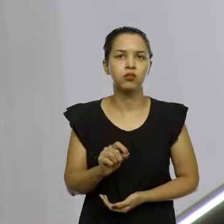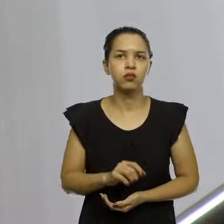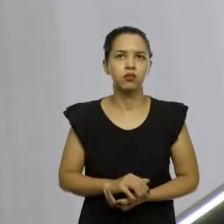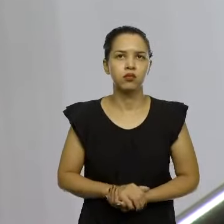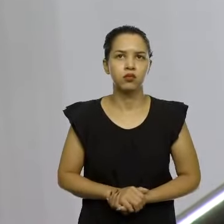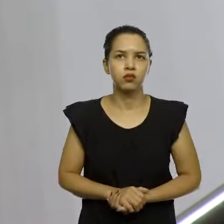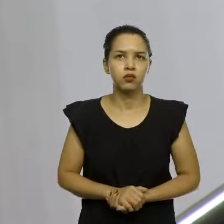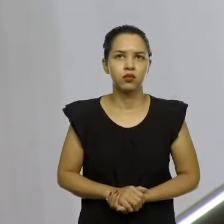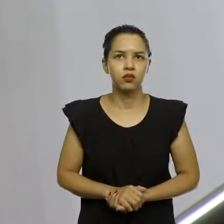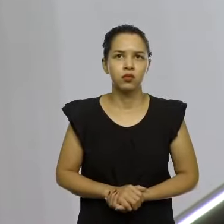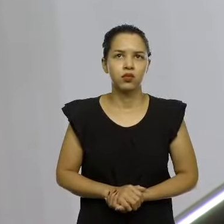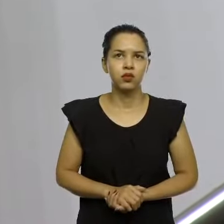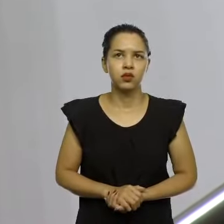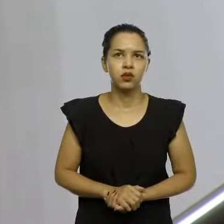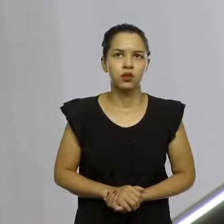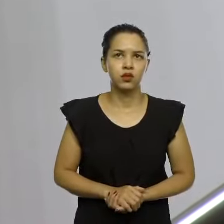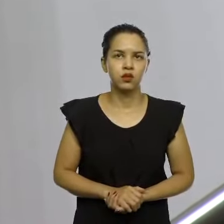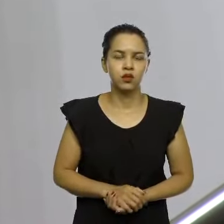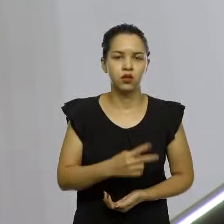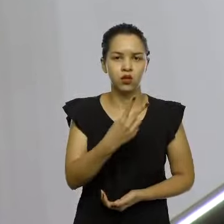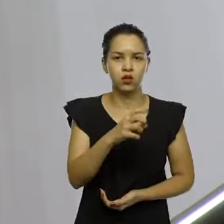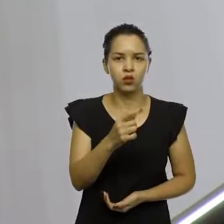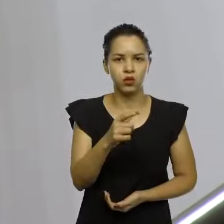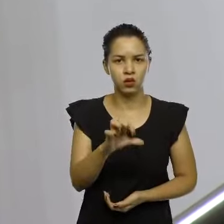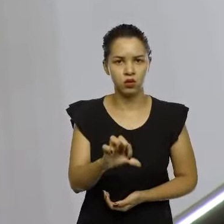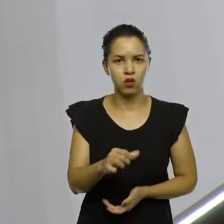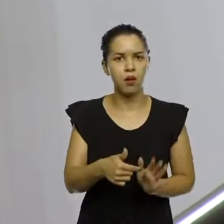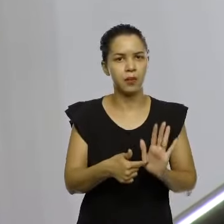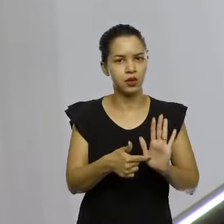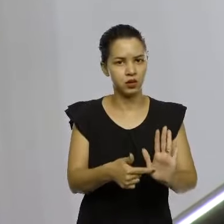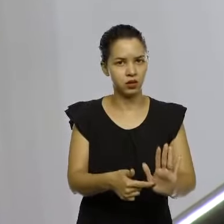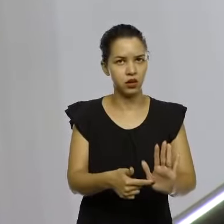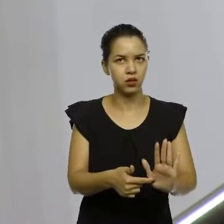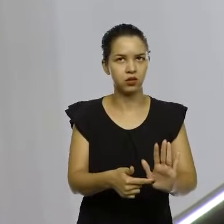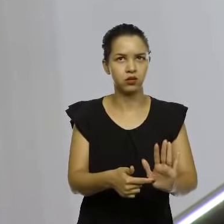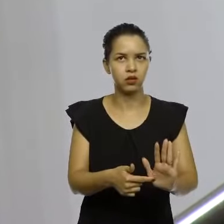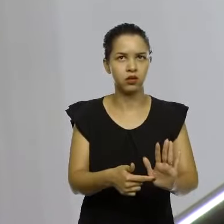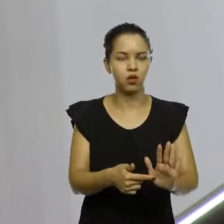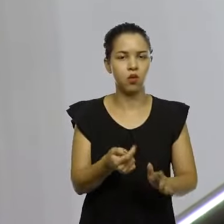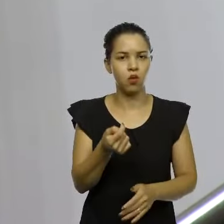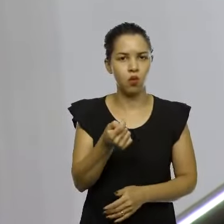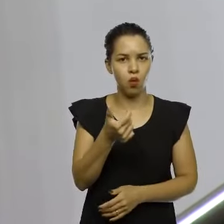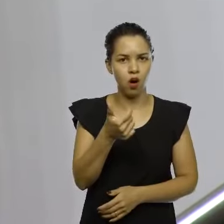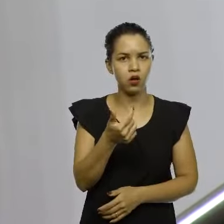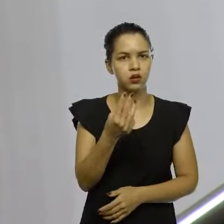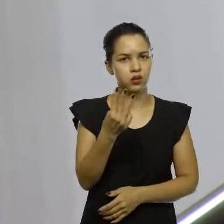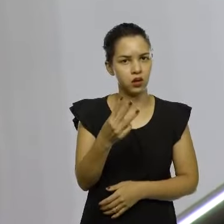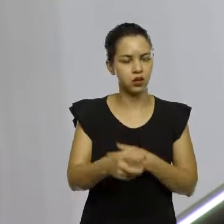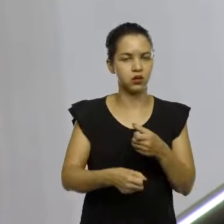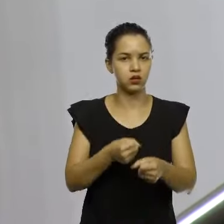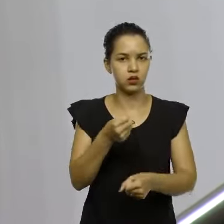Ah, 2009, 2019. Apresentado naquela data. Já se vão quase três anos.